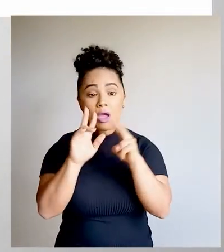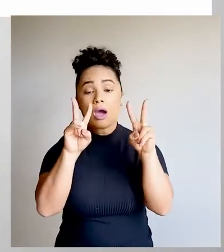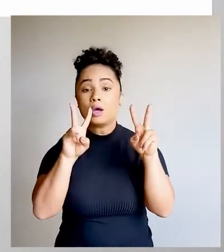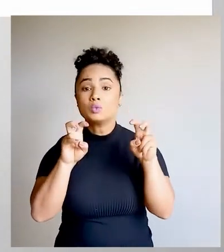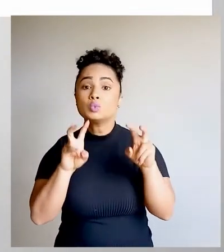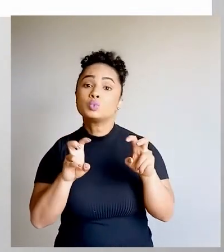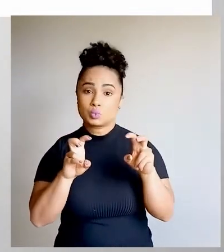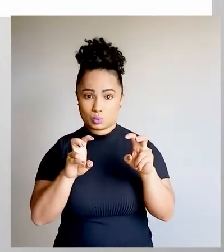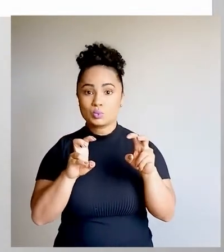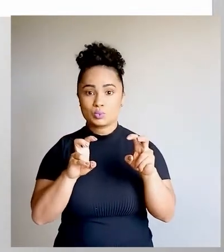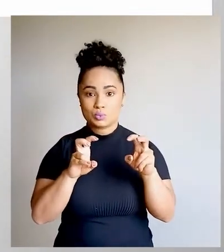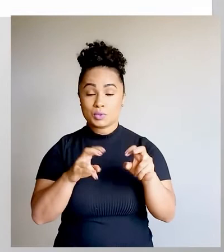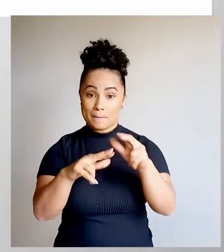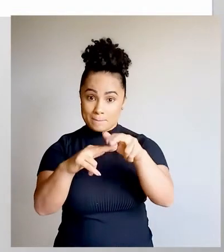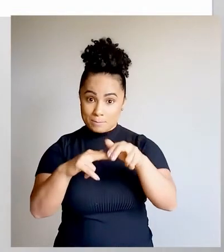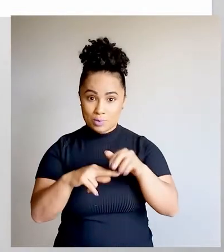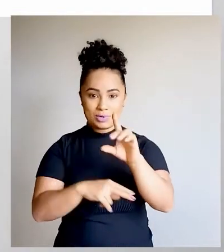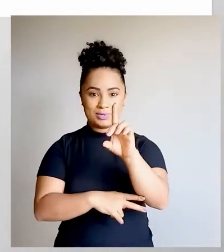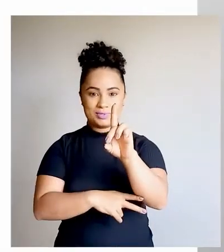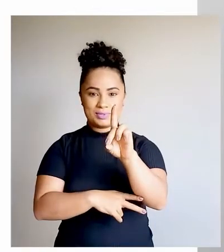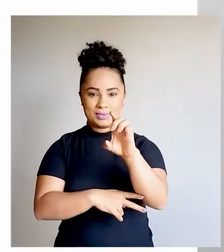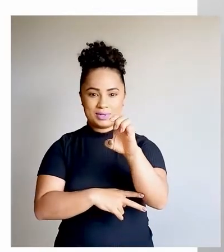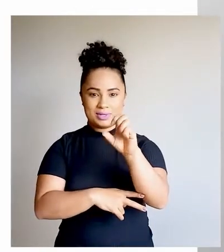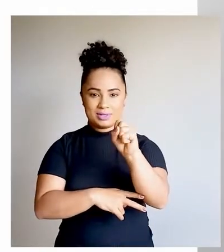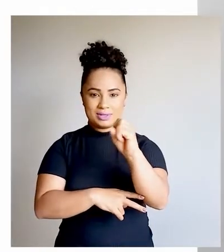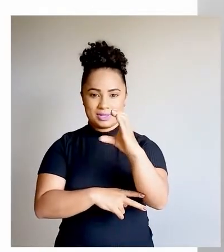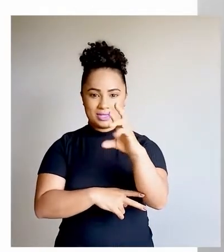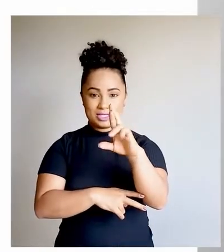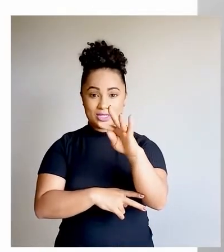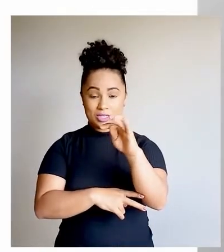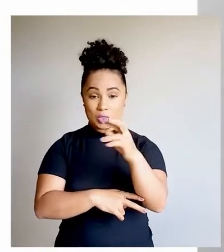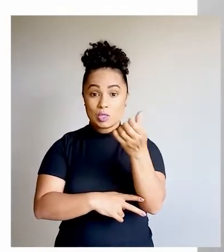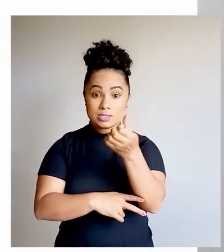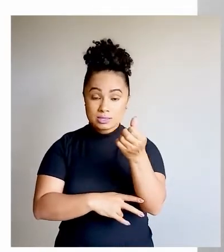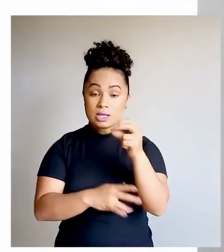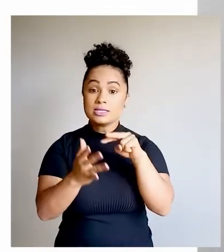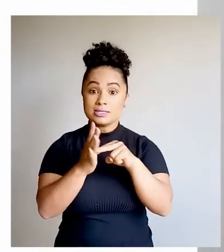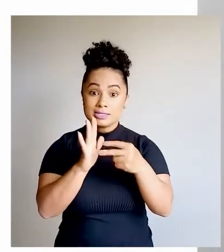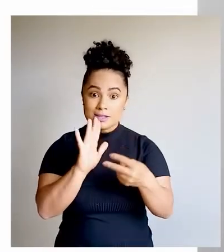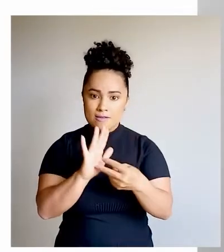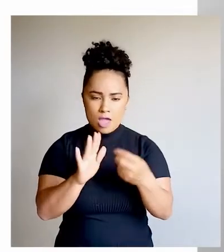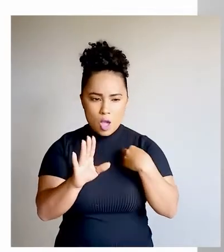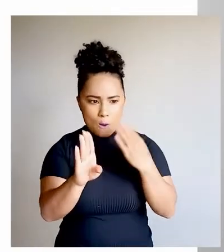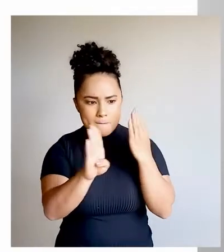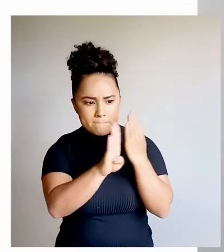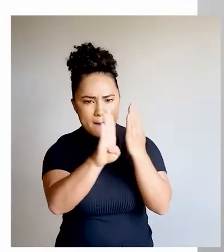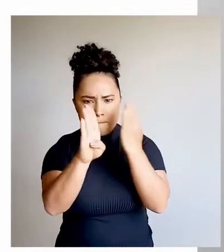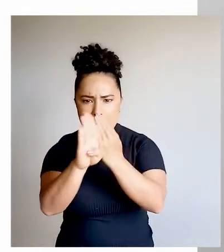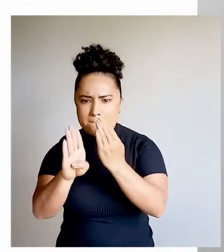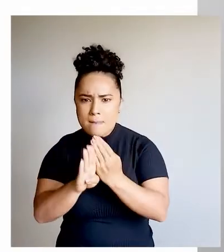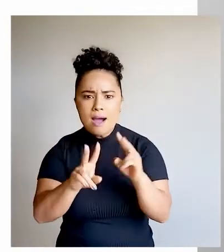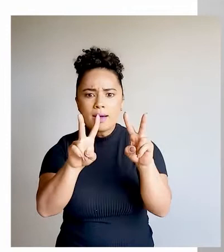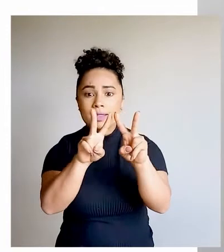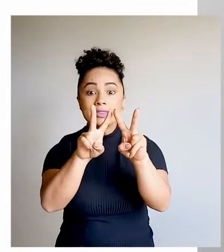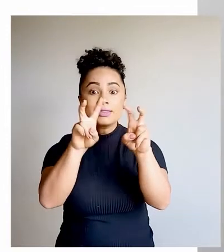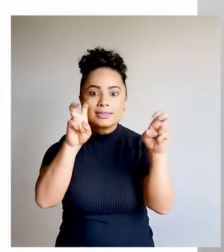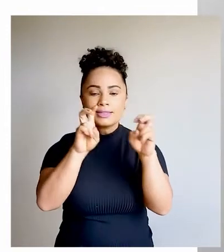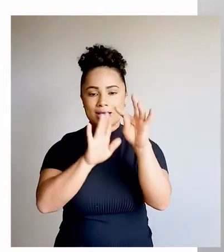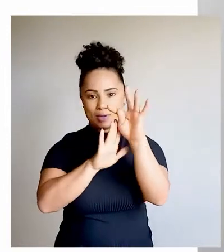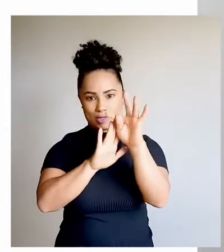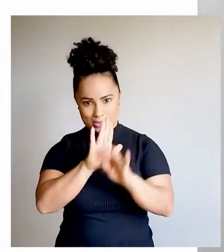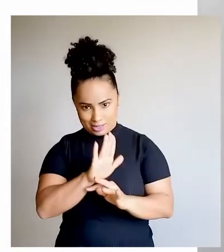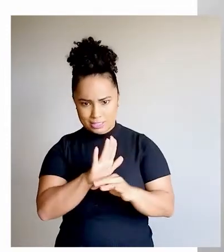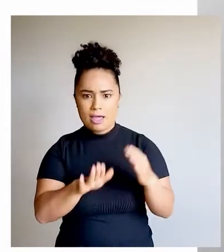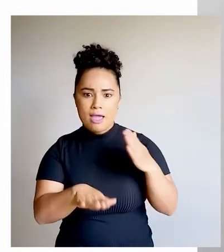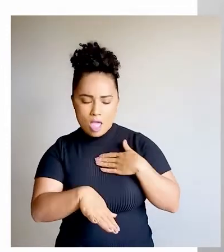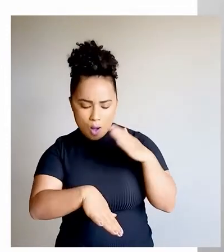Então, o descritor 6 é identificar o tema de um texto. Identificar e distinguir,